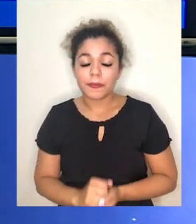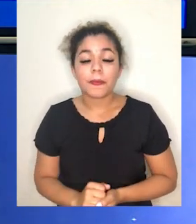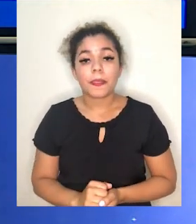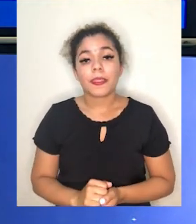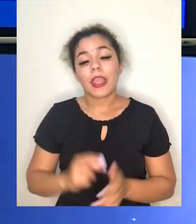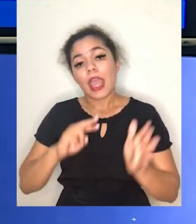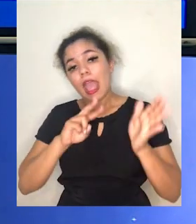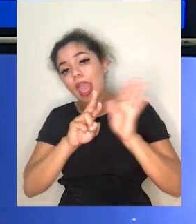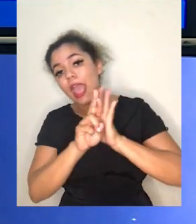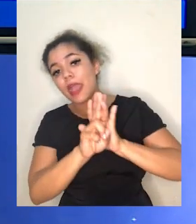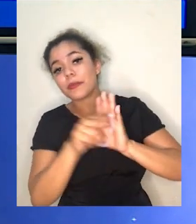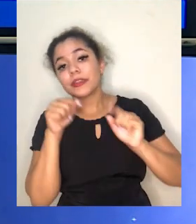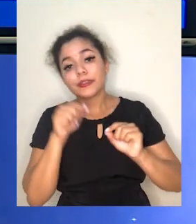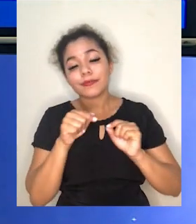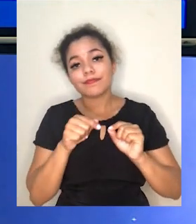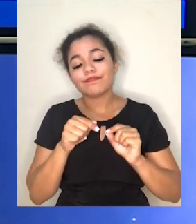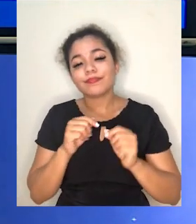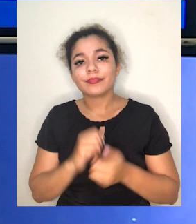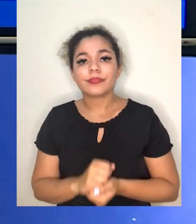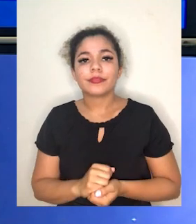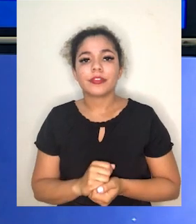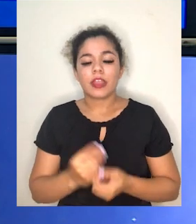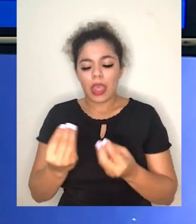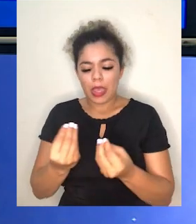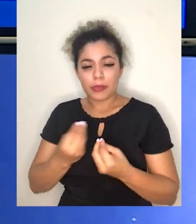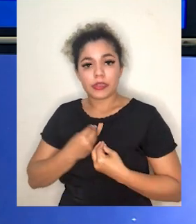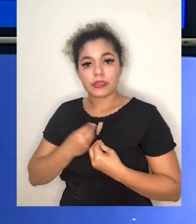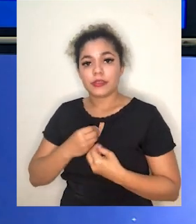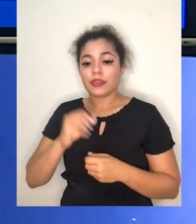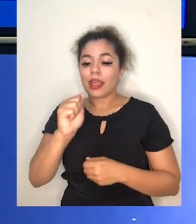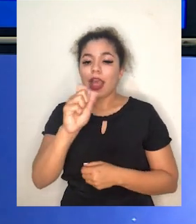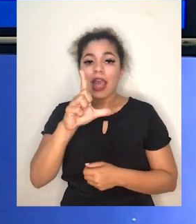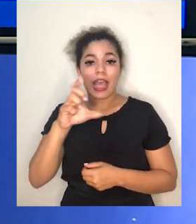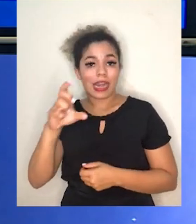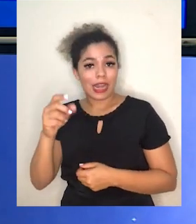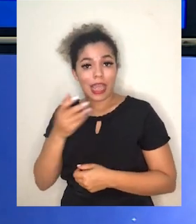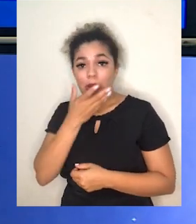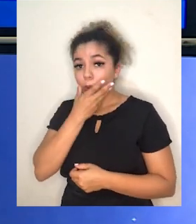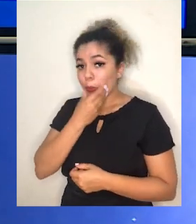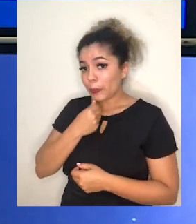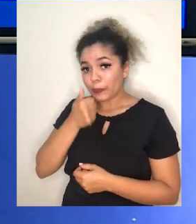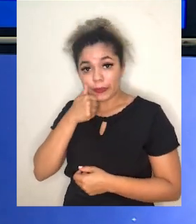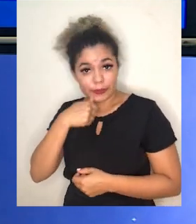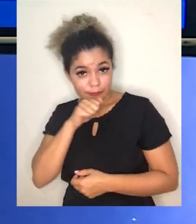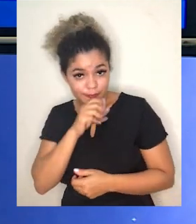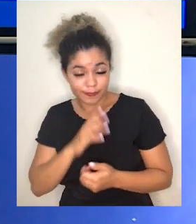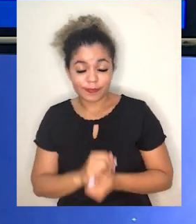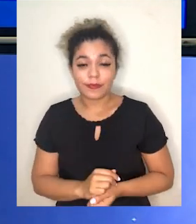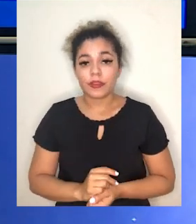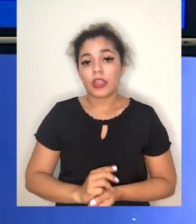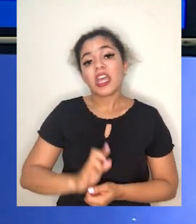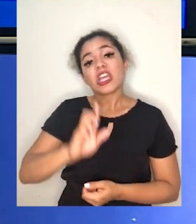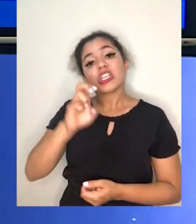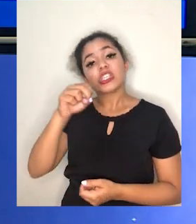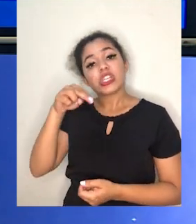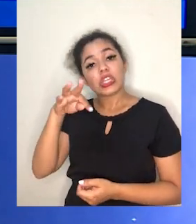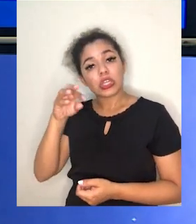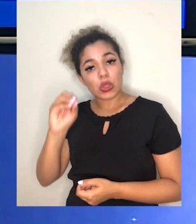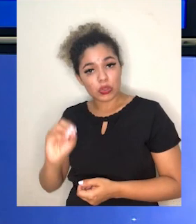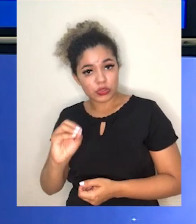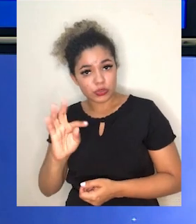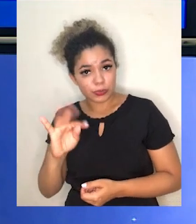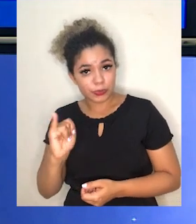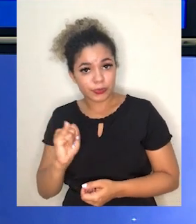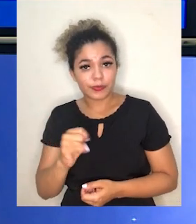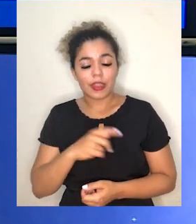é representada aqui pela recepção desse alelo do genitor. Então, genótico, conjunto de genes em